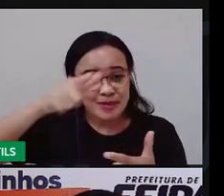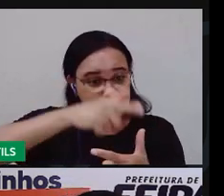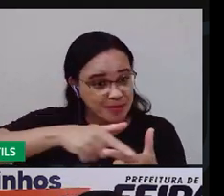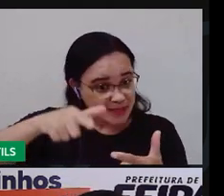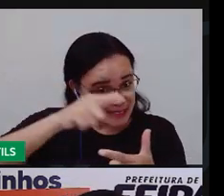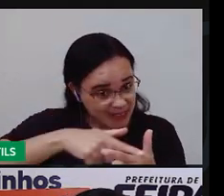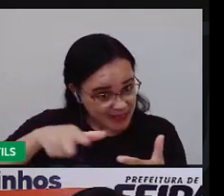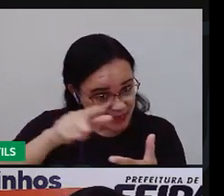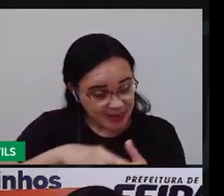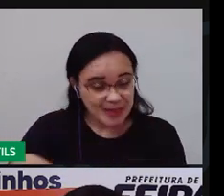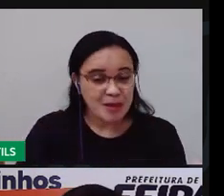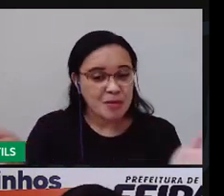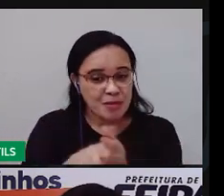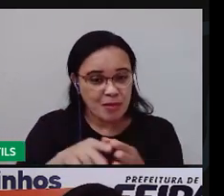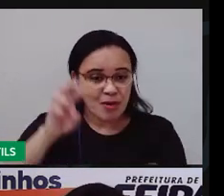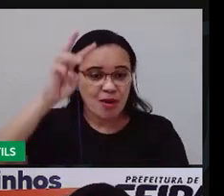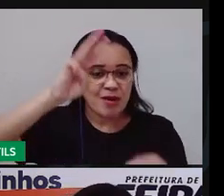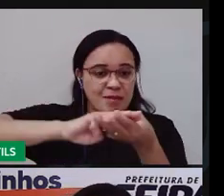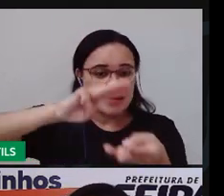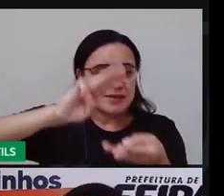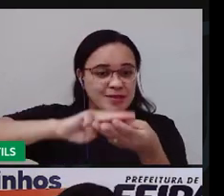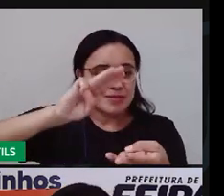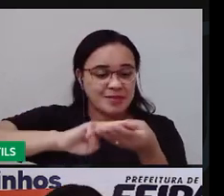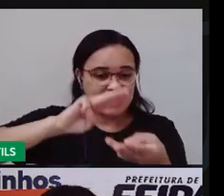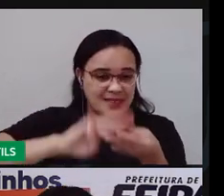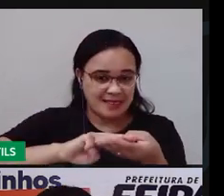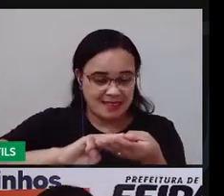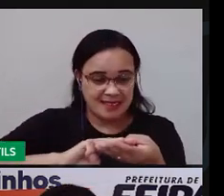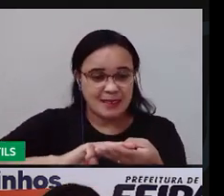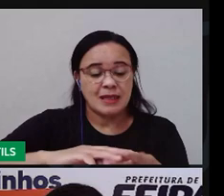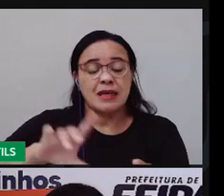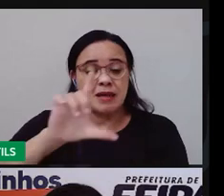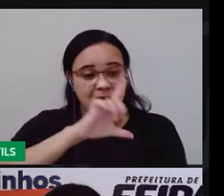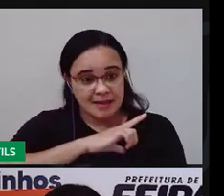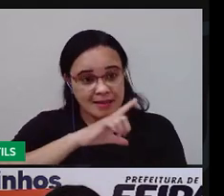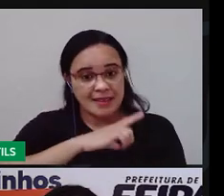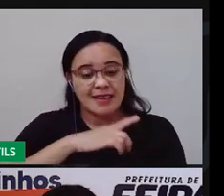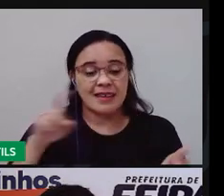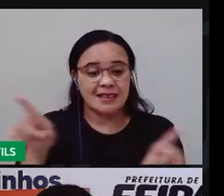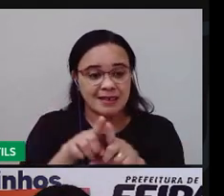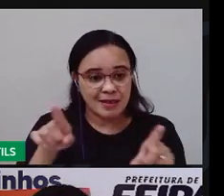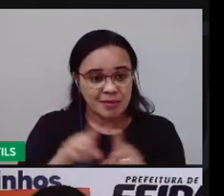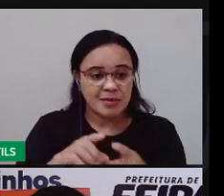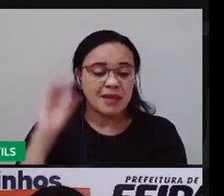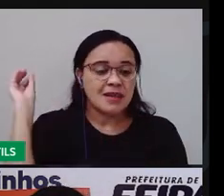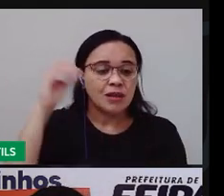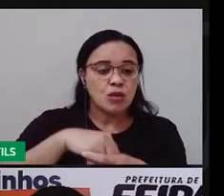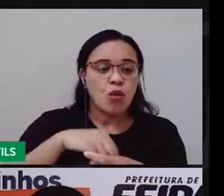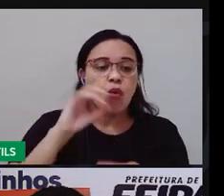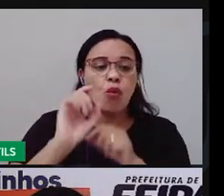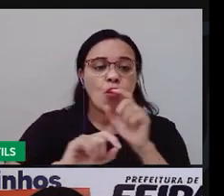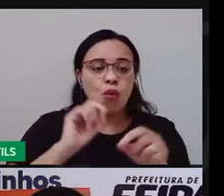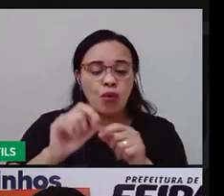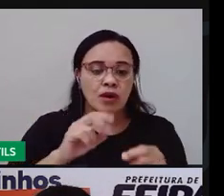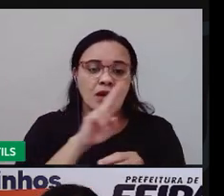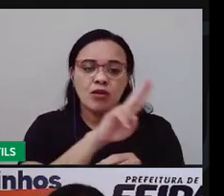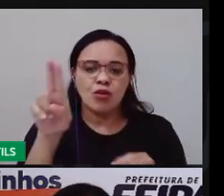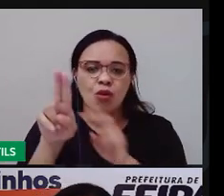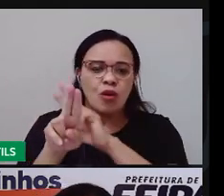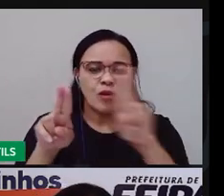no contexto alguns nomes de plantas desses que a gente acabou de ver, tá?